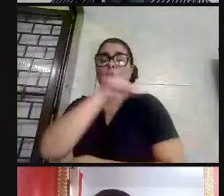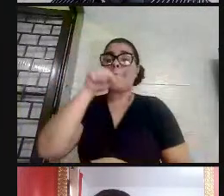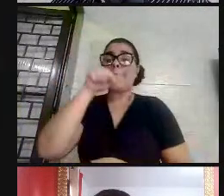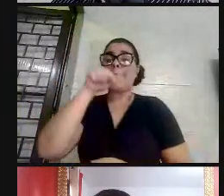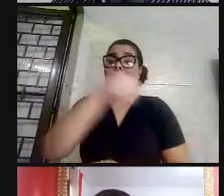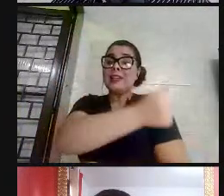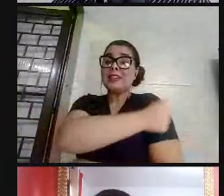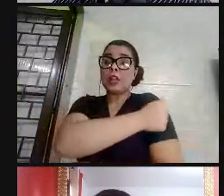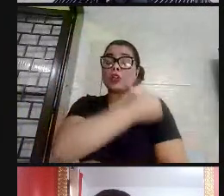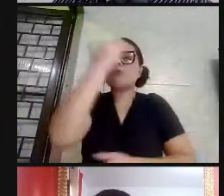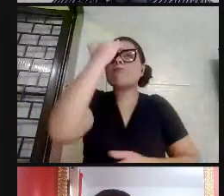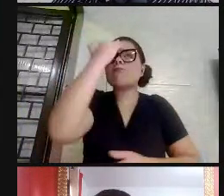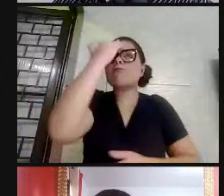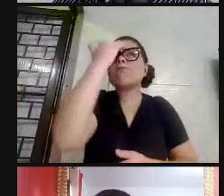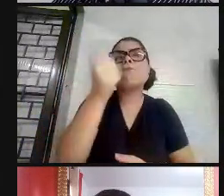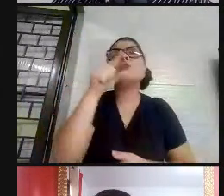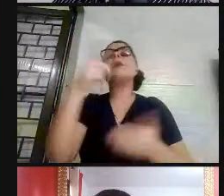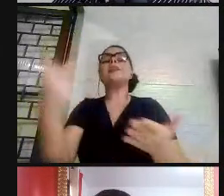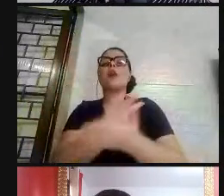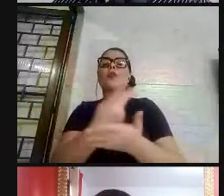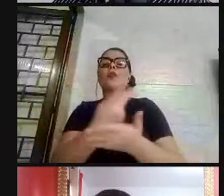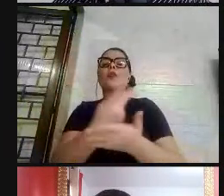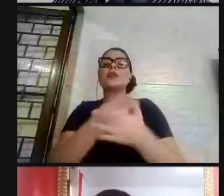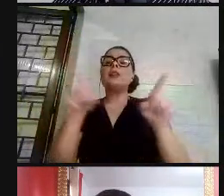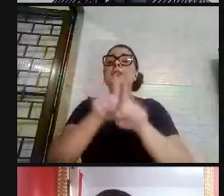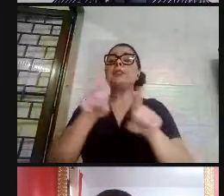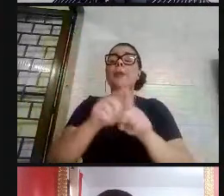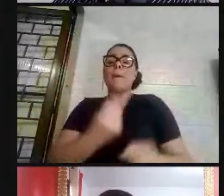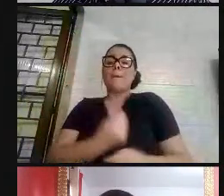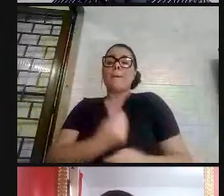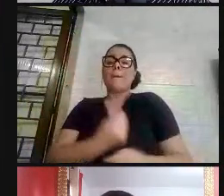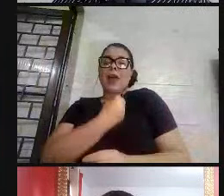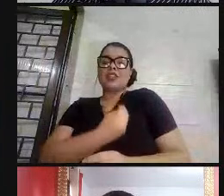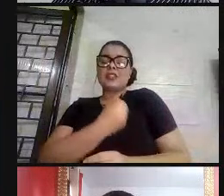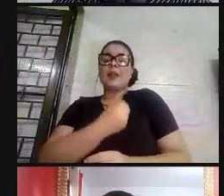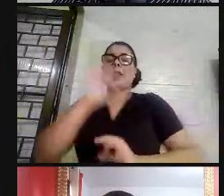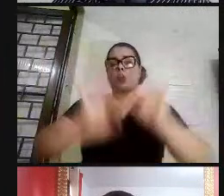o que está acontecendo e fazerem, participarem desse projeto.